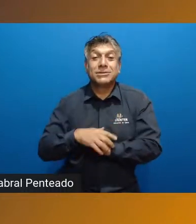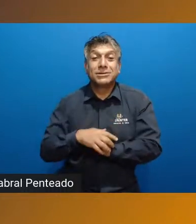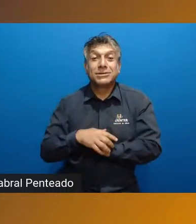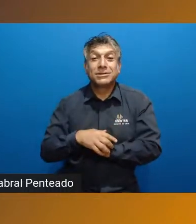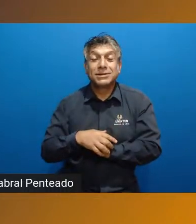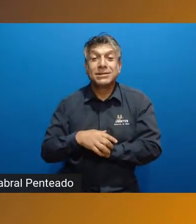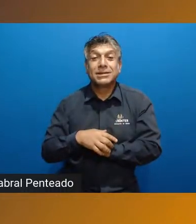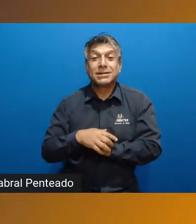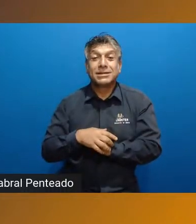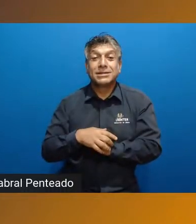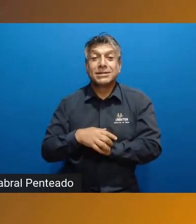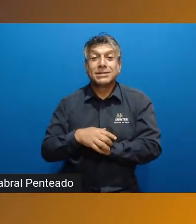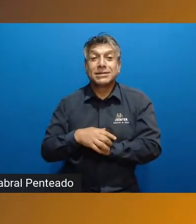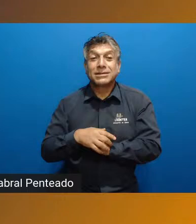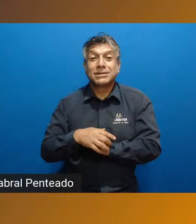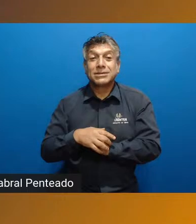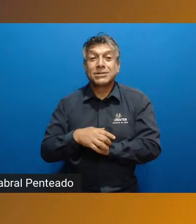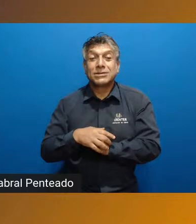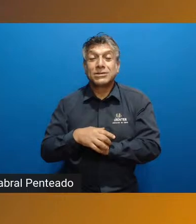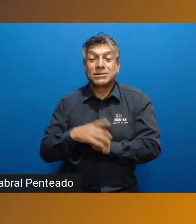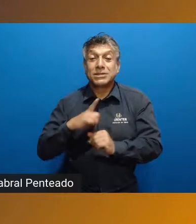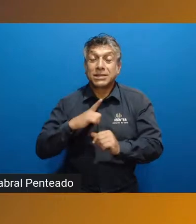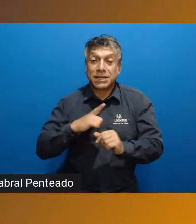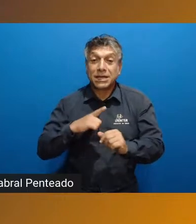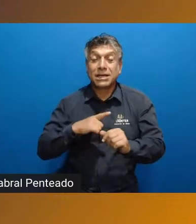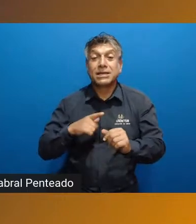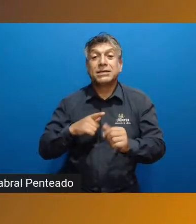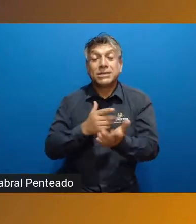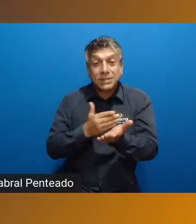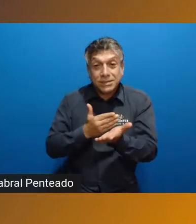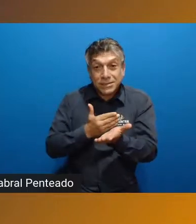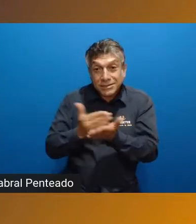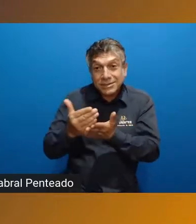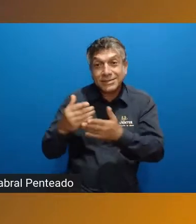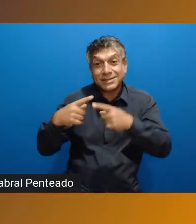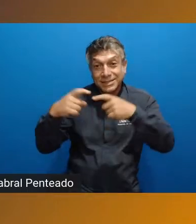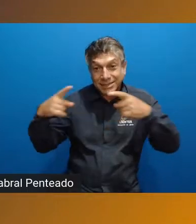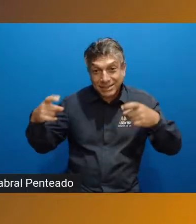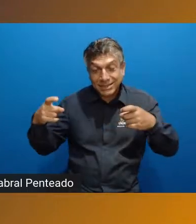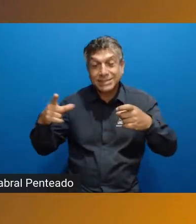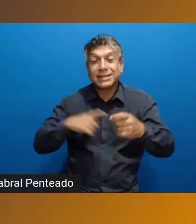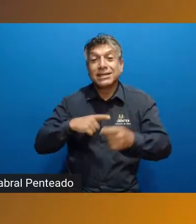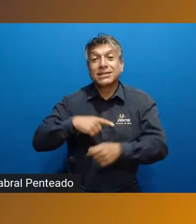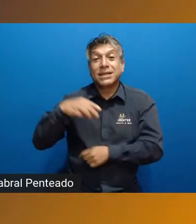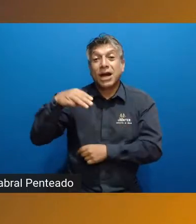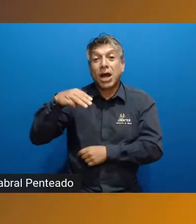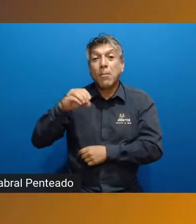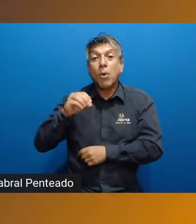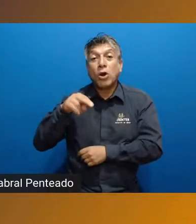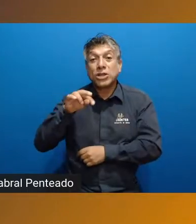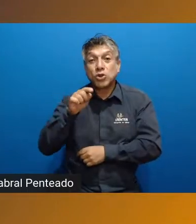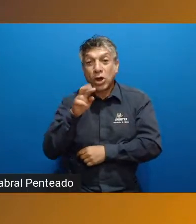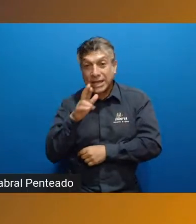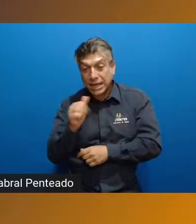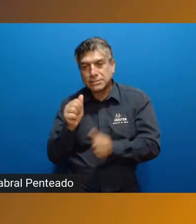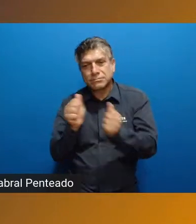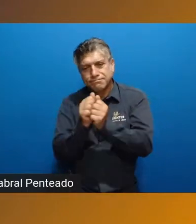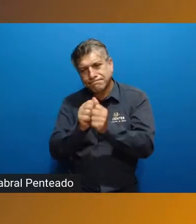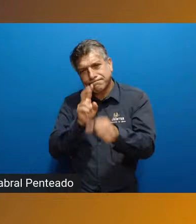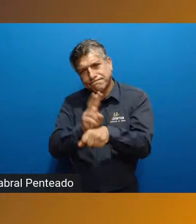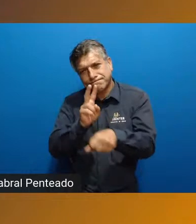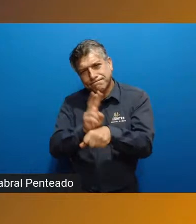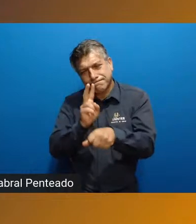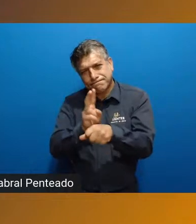programa de iniciação científica, da monitoria, que também nos acompanham no grupo de